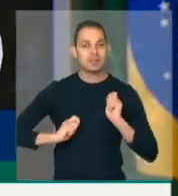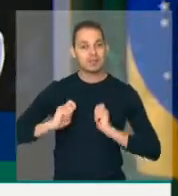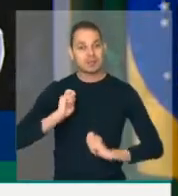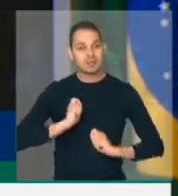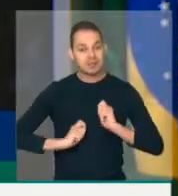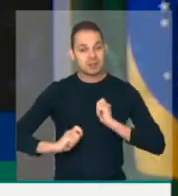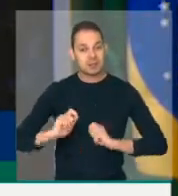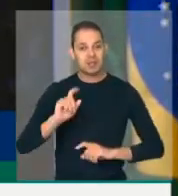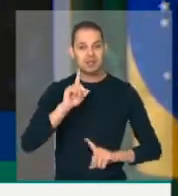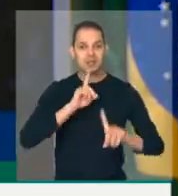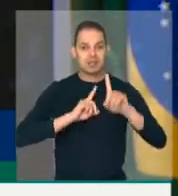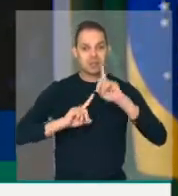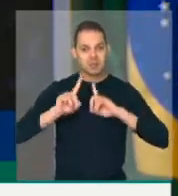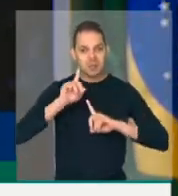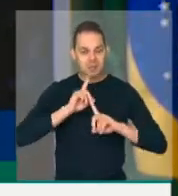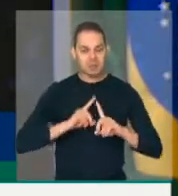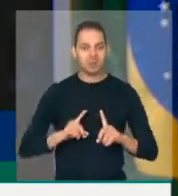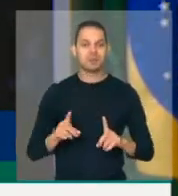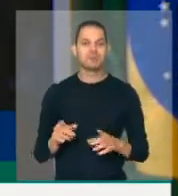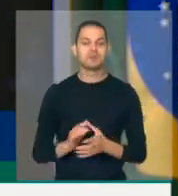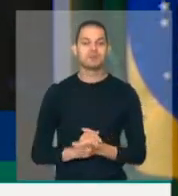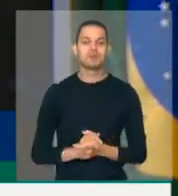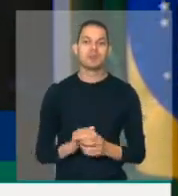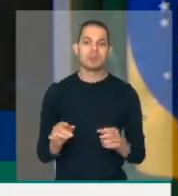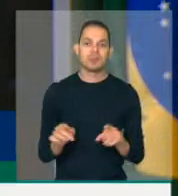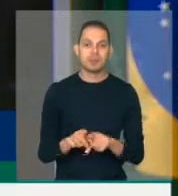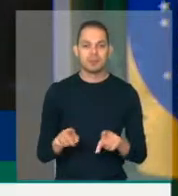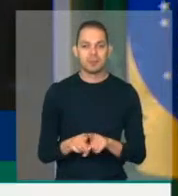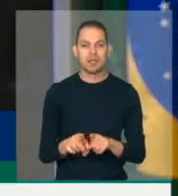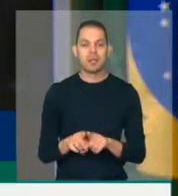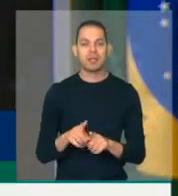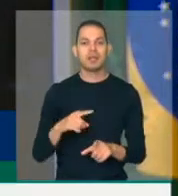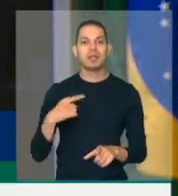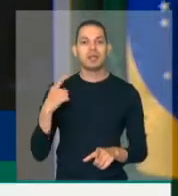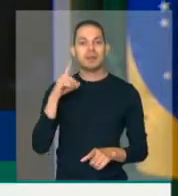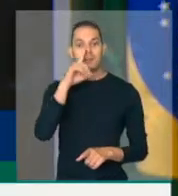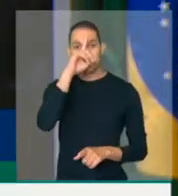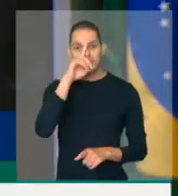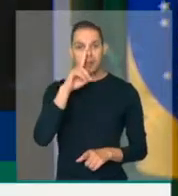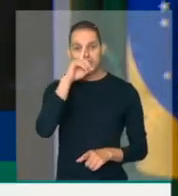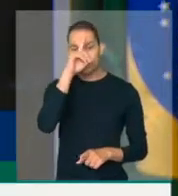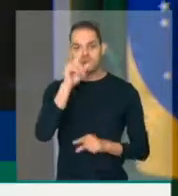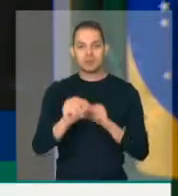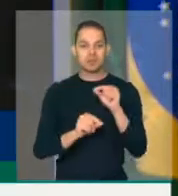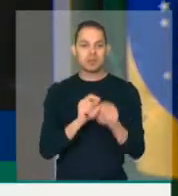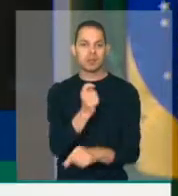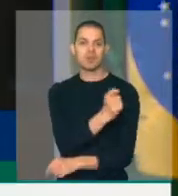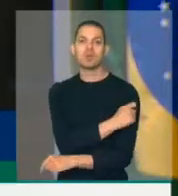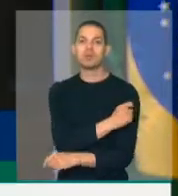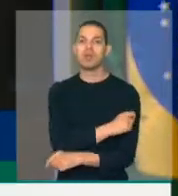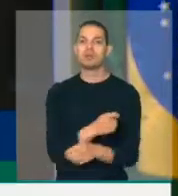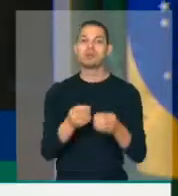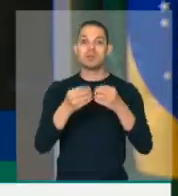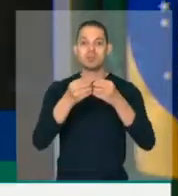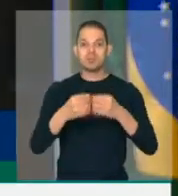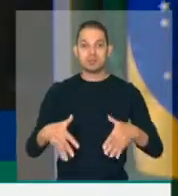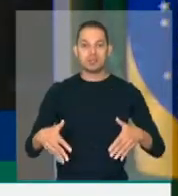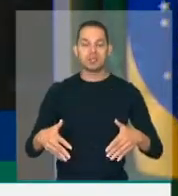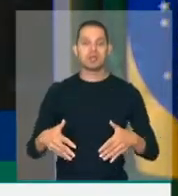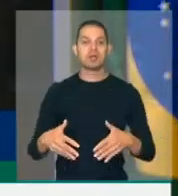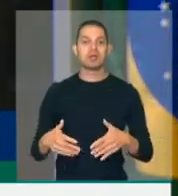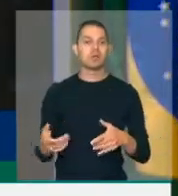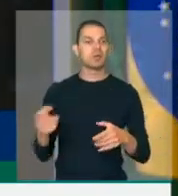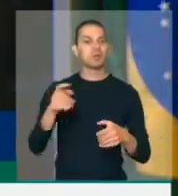e depressão em seus filhos. Além disso, corremos o risco de os alunos serem prejudicados, de forma